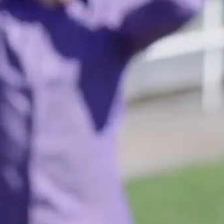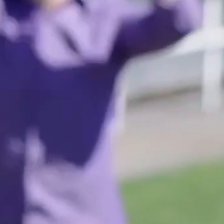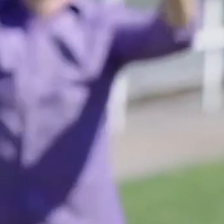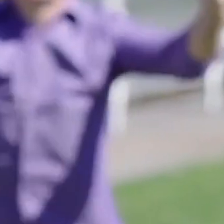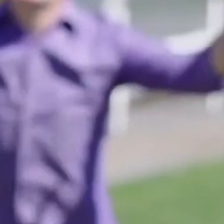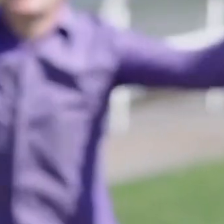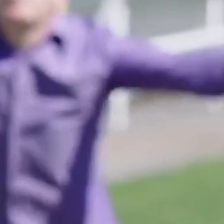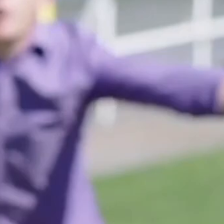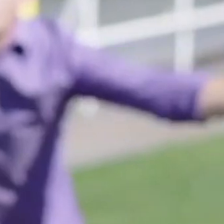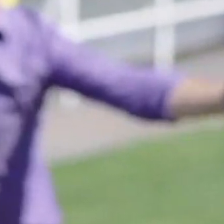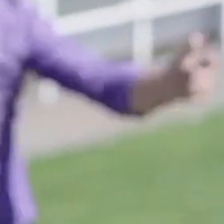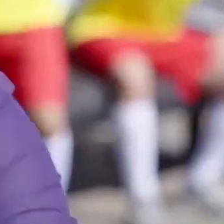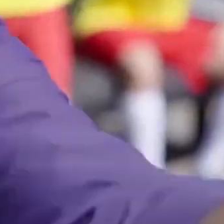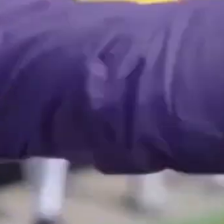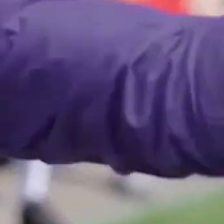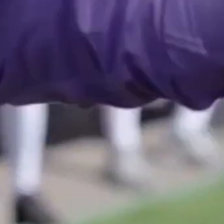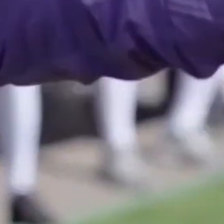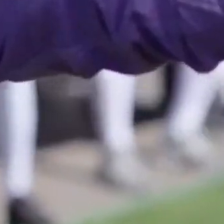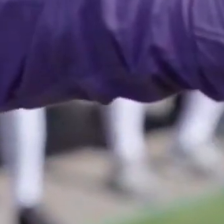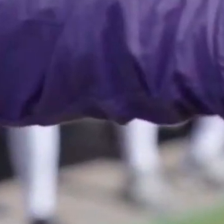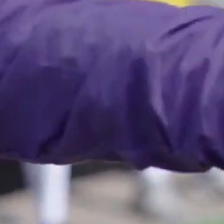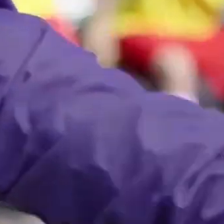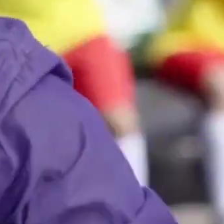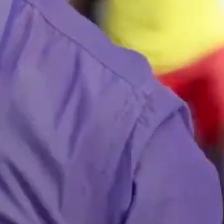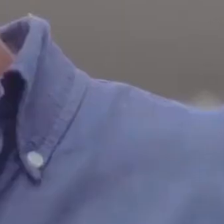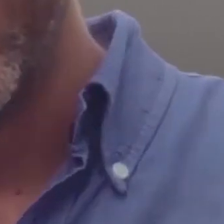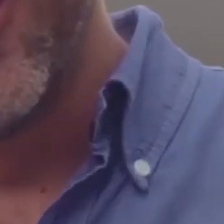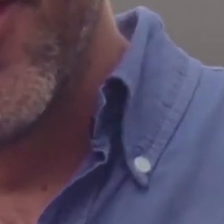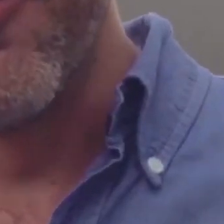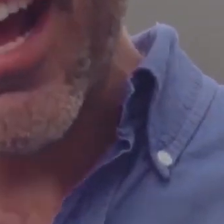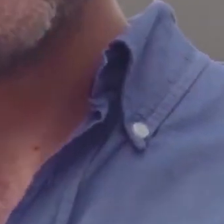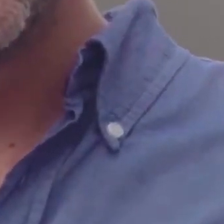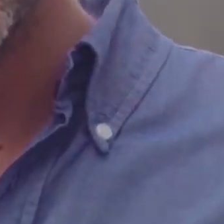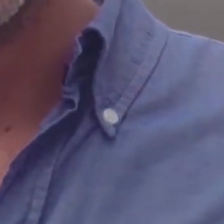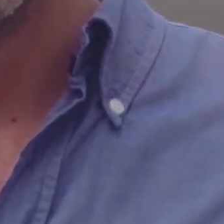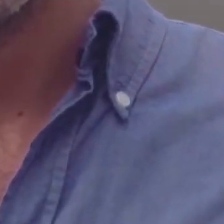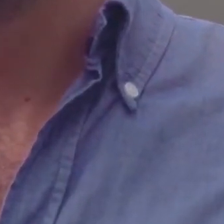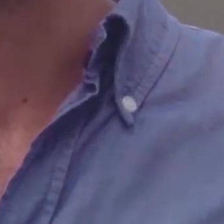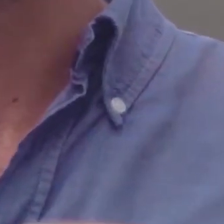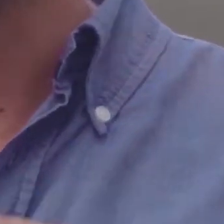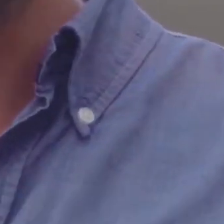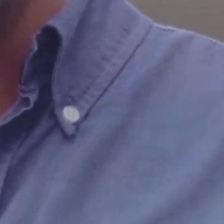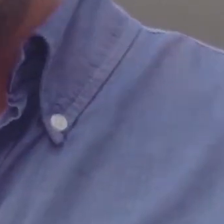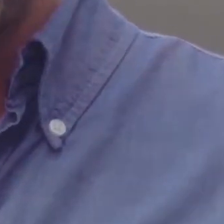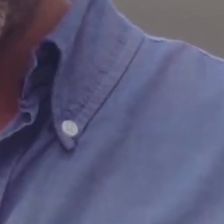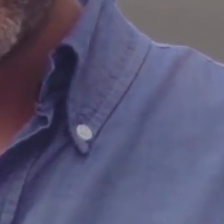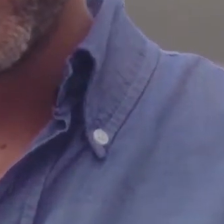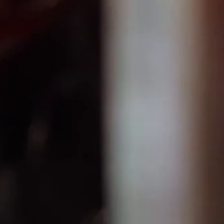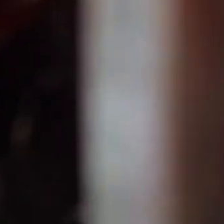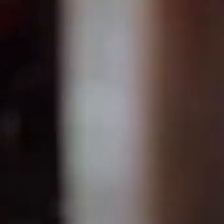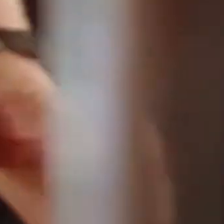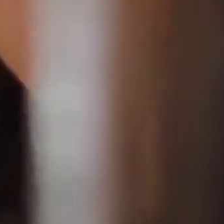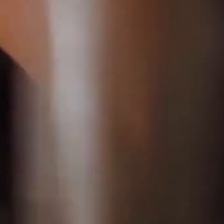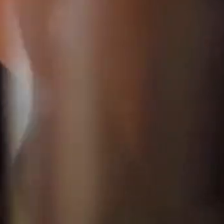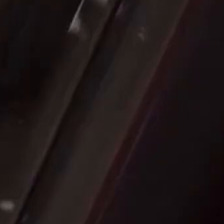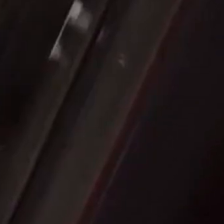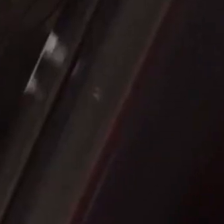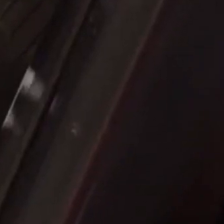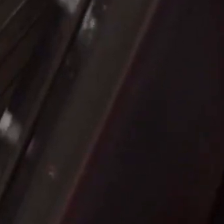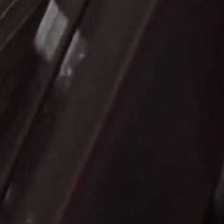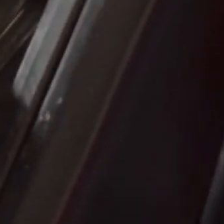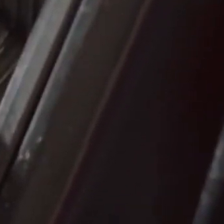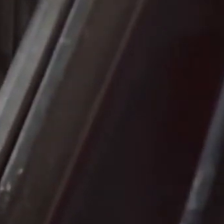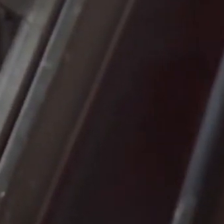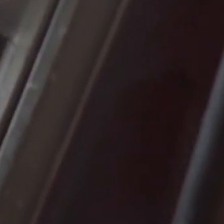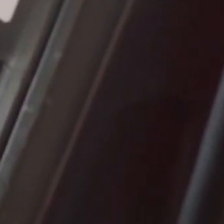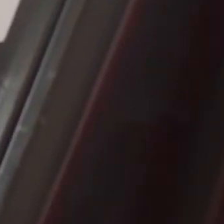10 minutos a mais De acréscimo O juiz não vai dar Mais? Só com Dura Mais Com a gasolina Dura